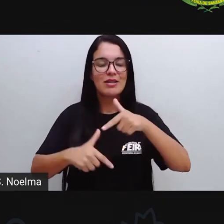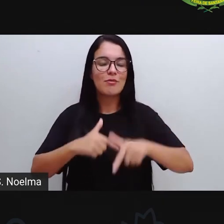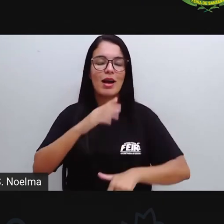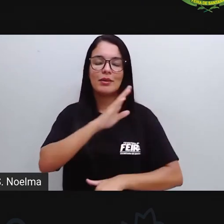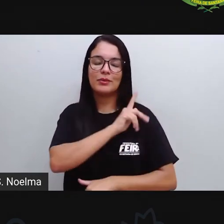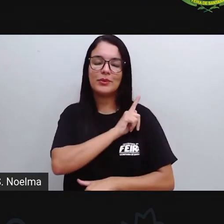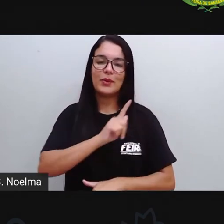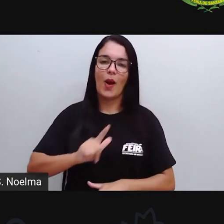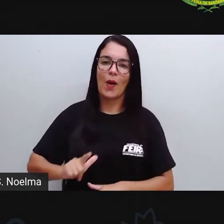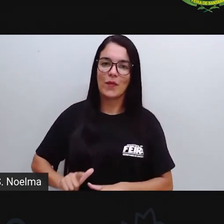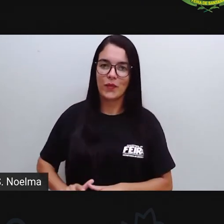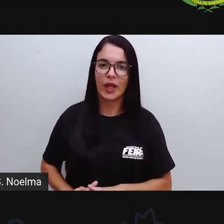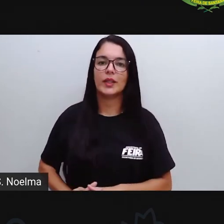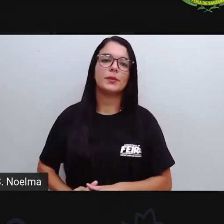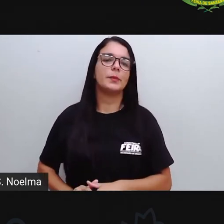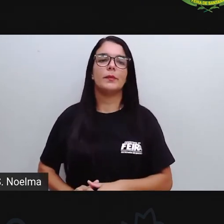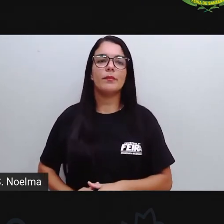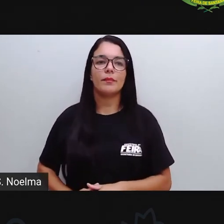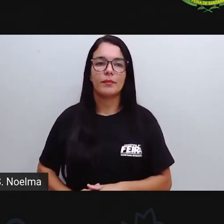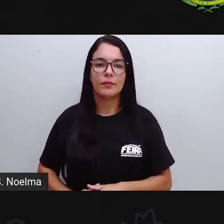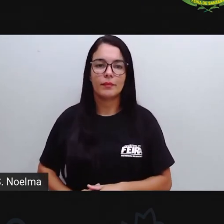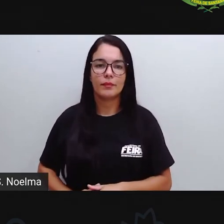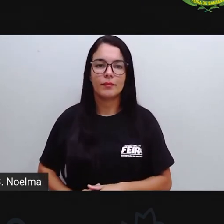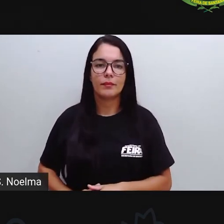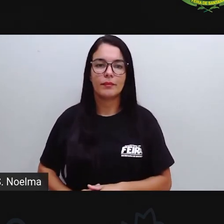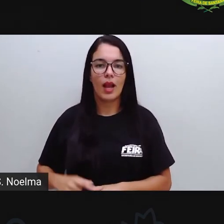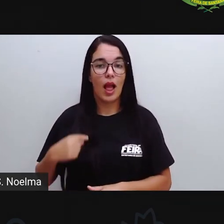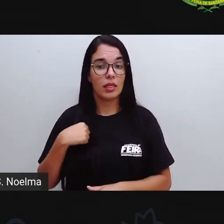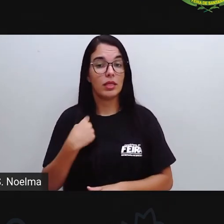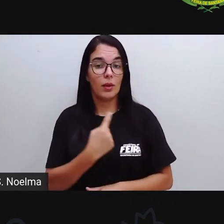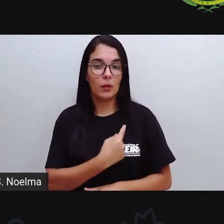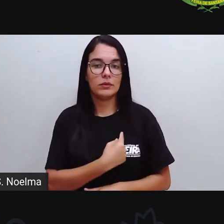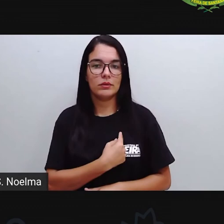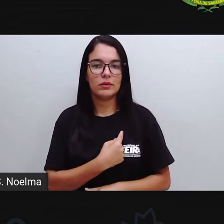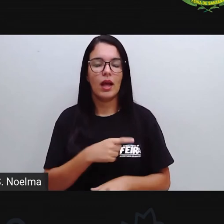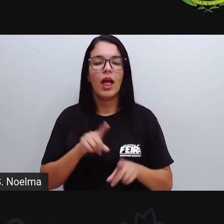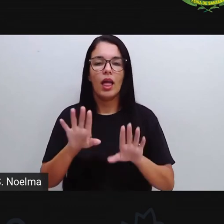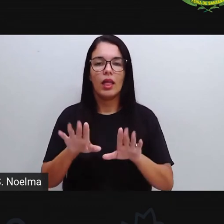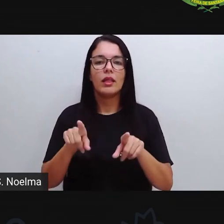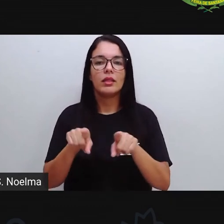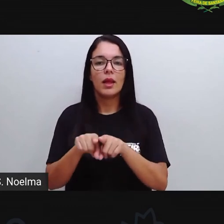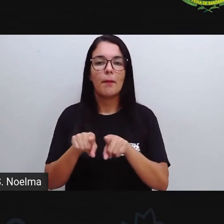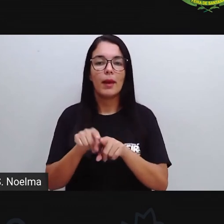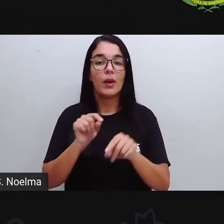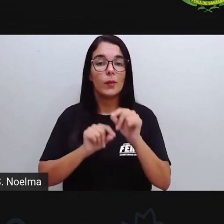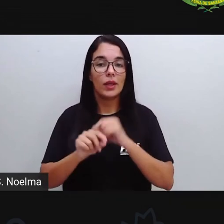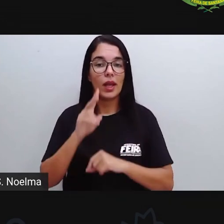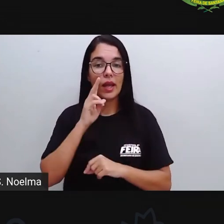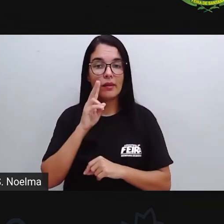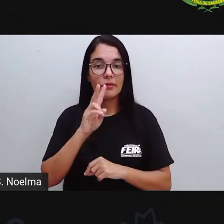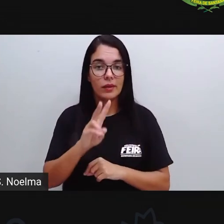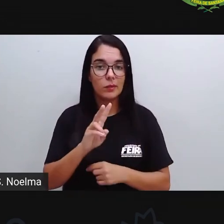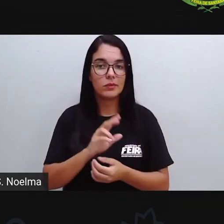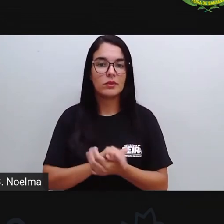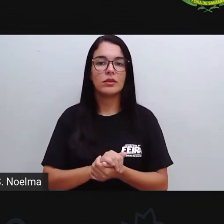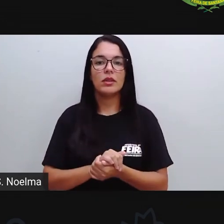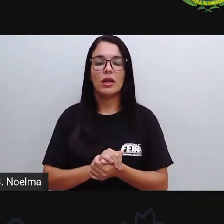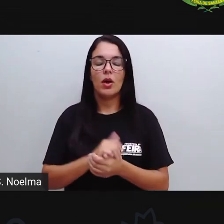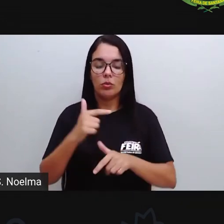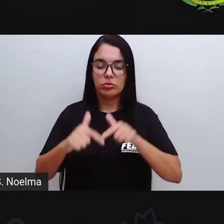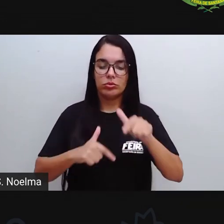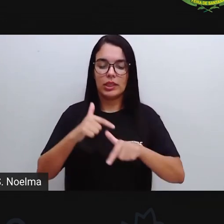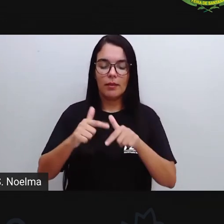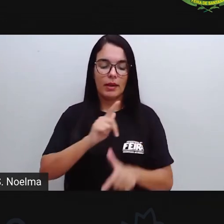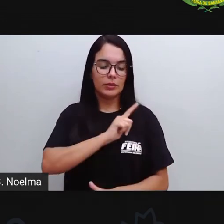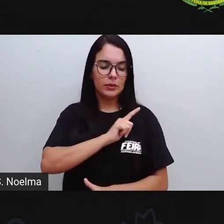Publicamente A A nós E Vimos também Que esses serviços Públicos